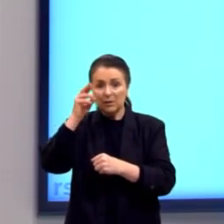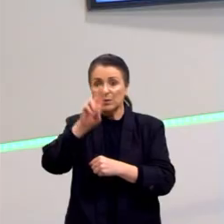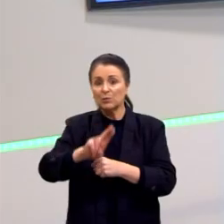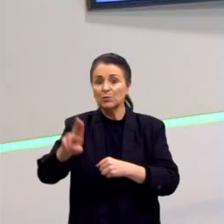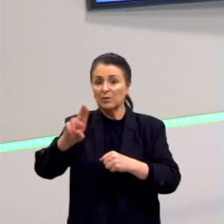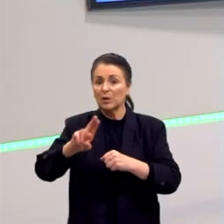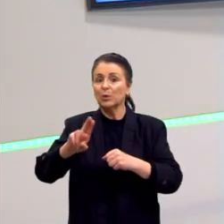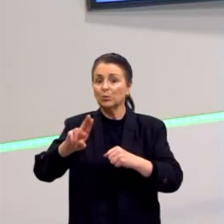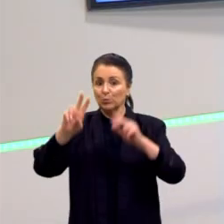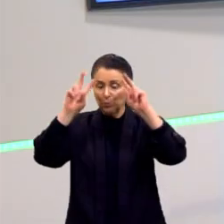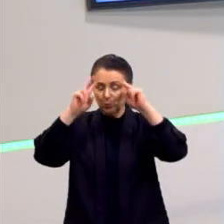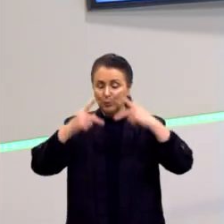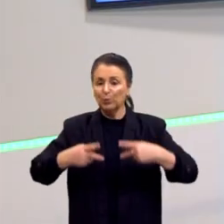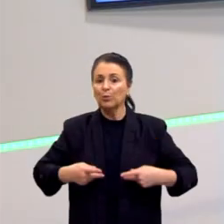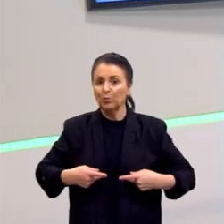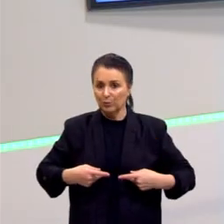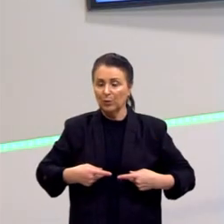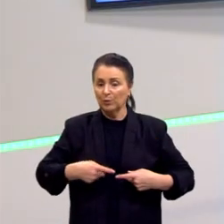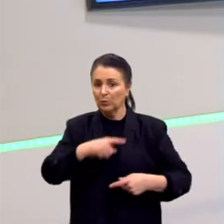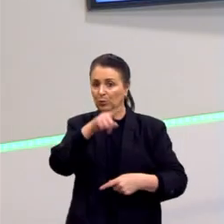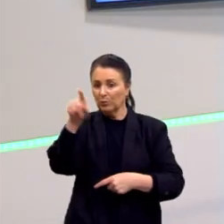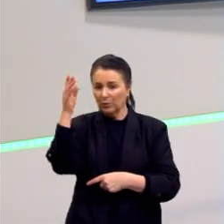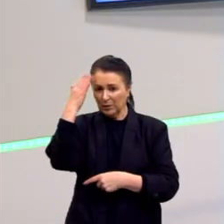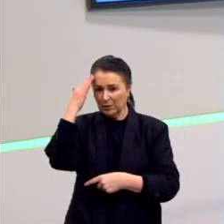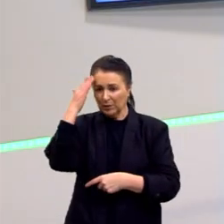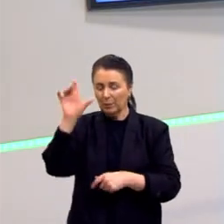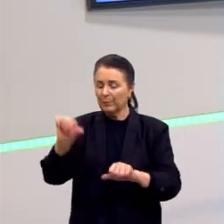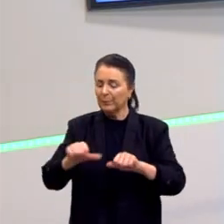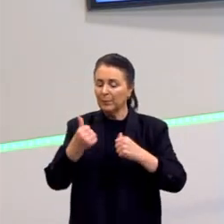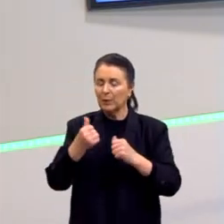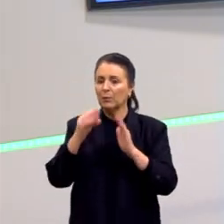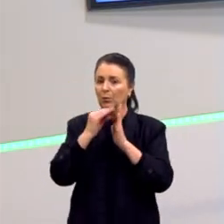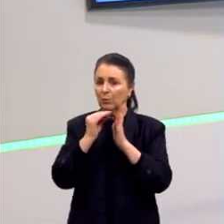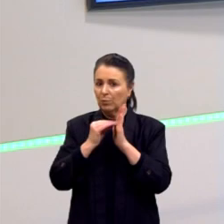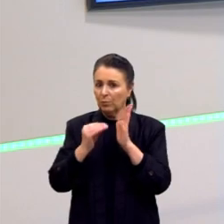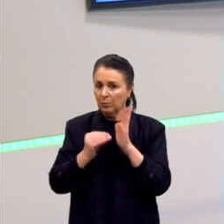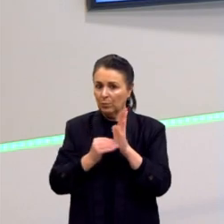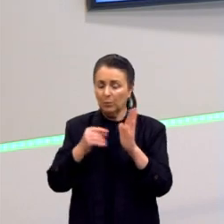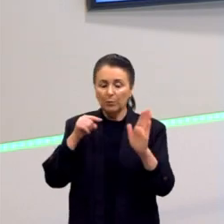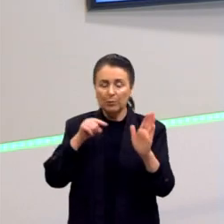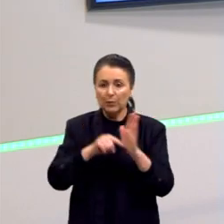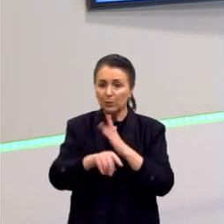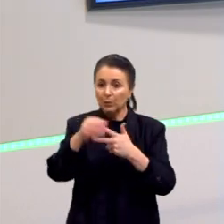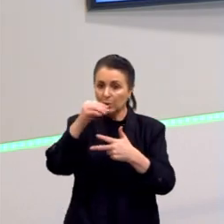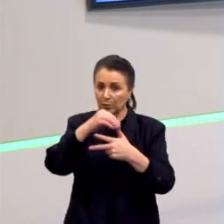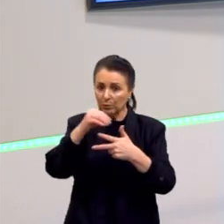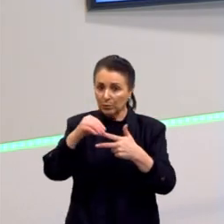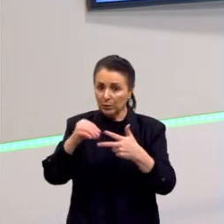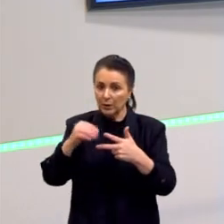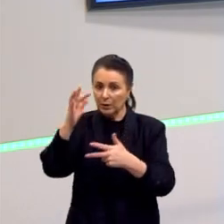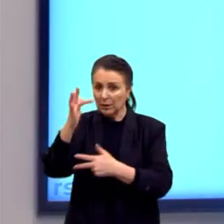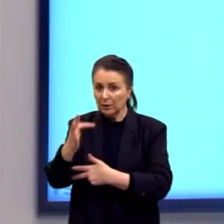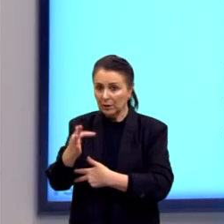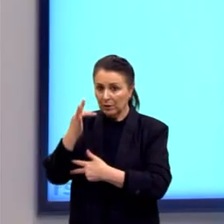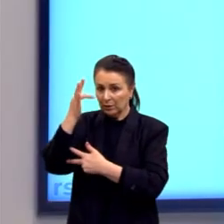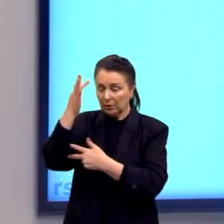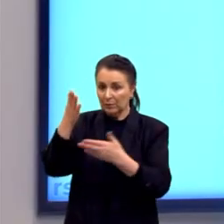assista, que vai valer a pena. Vai te ajudar para entender melhor esse conteúdo. Beleza? Vamos às questões do Enem e da filosofia contemporânea.